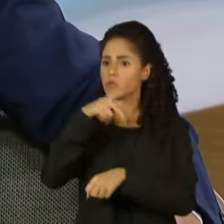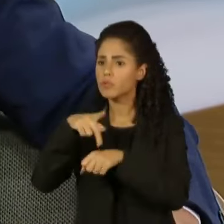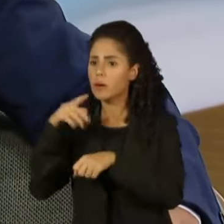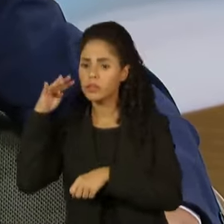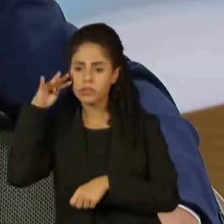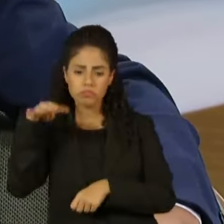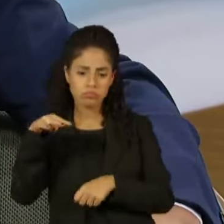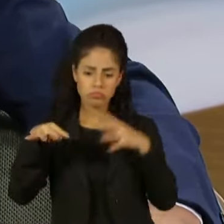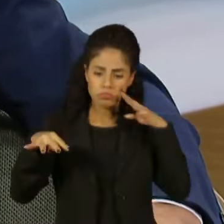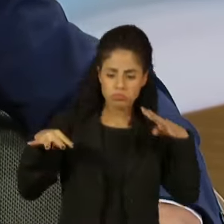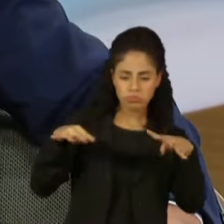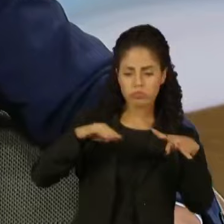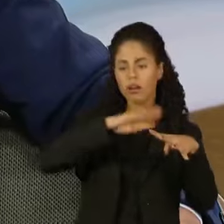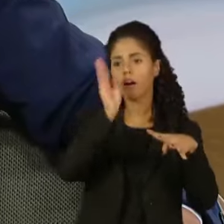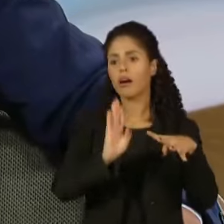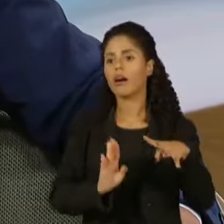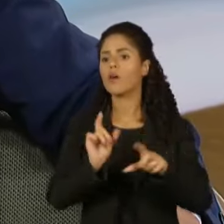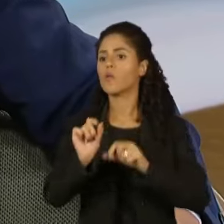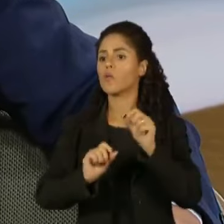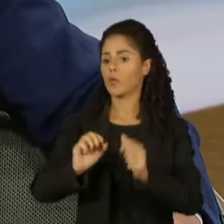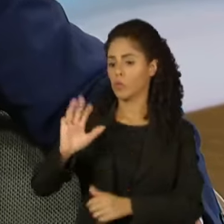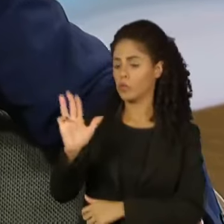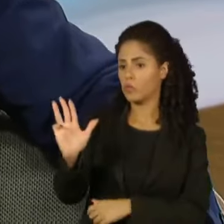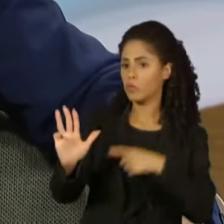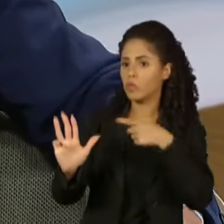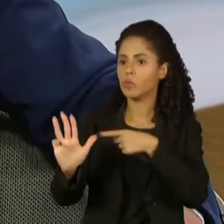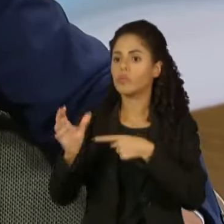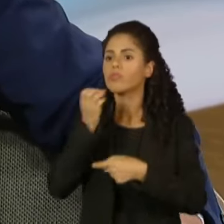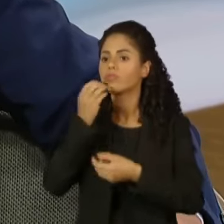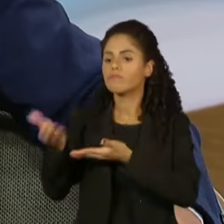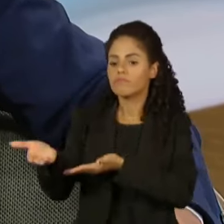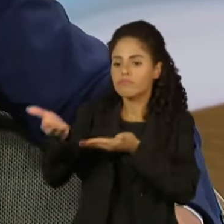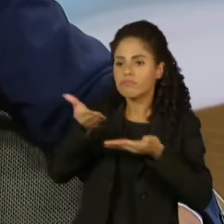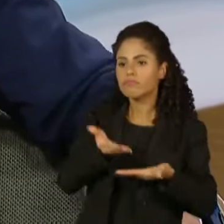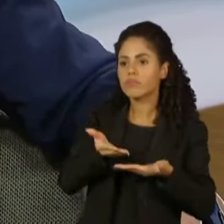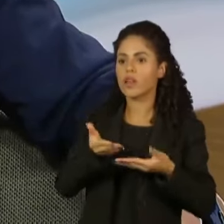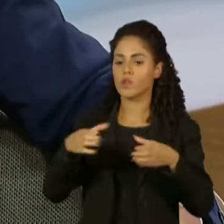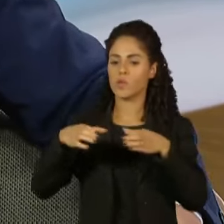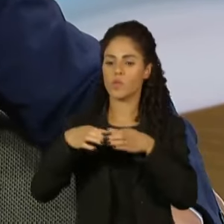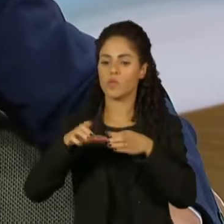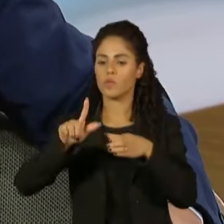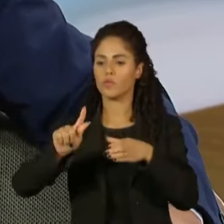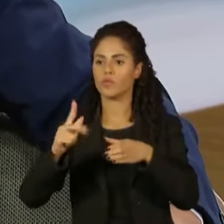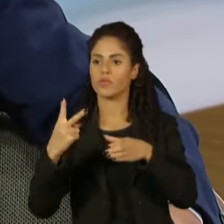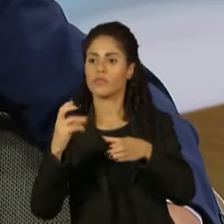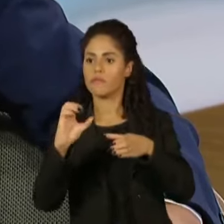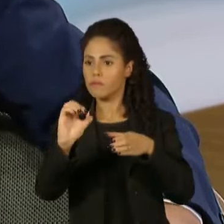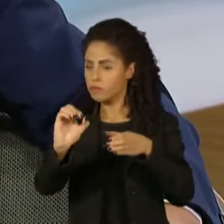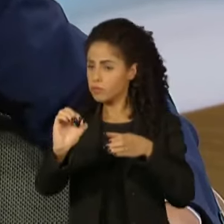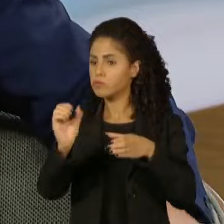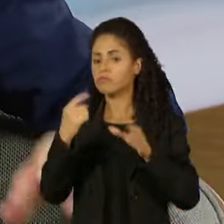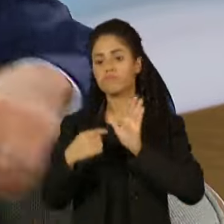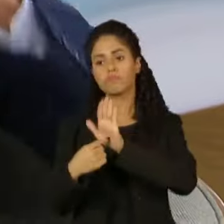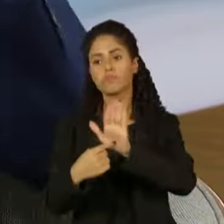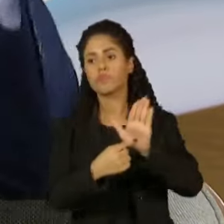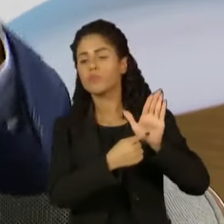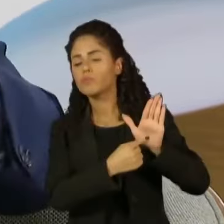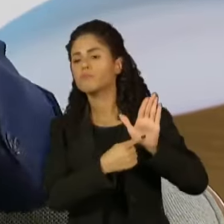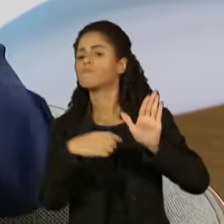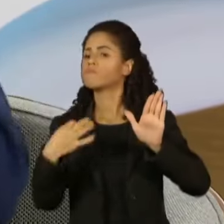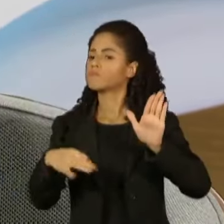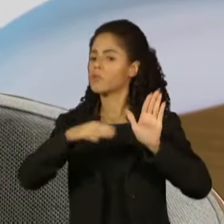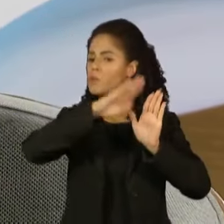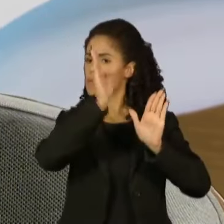semana, o presidente Lula, o Brasil está recebendo chanceleres do G20, o Brasil presidindo o G20, mostrando o